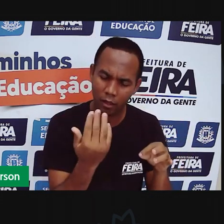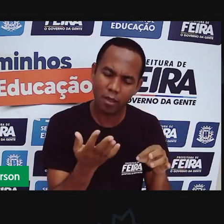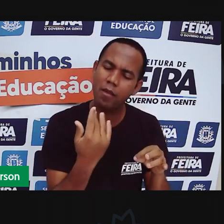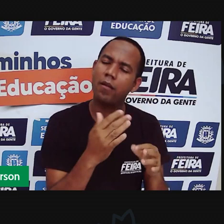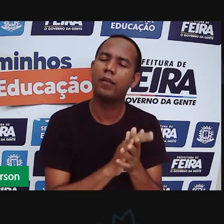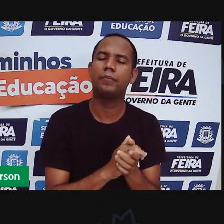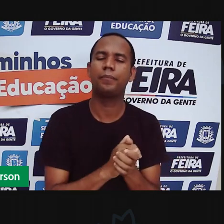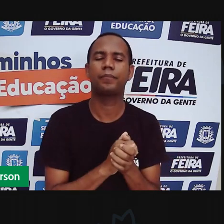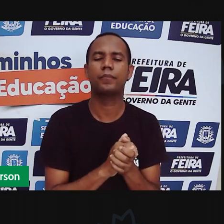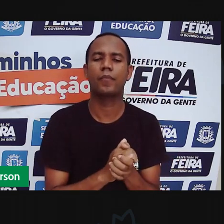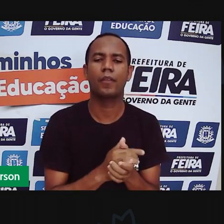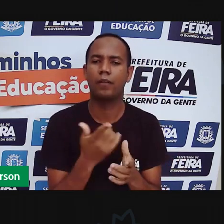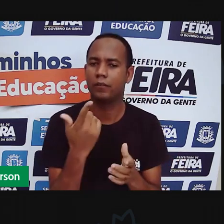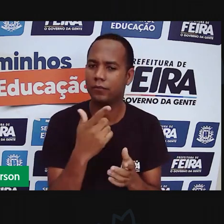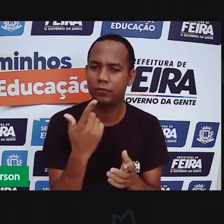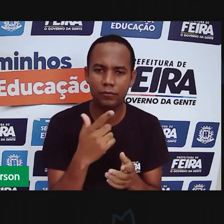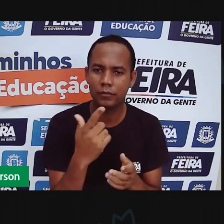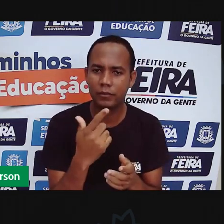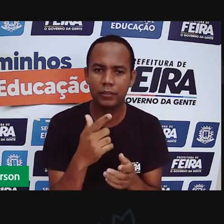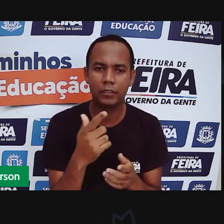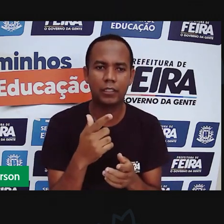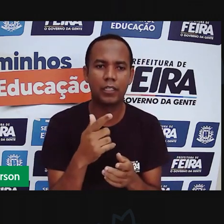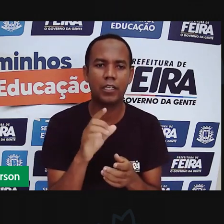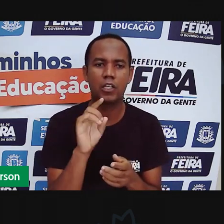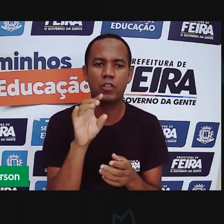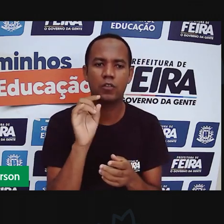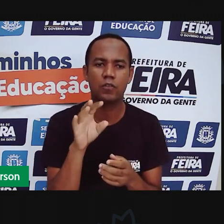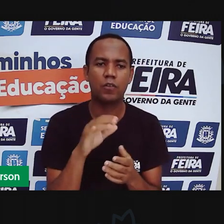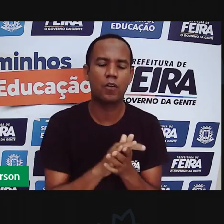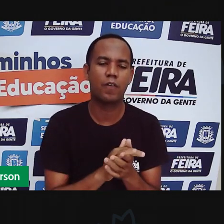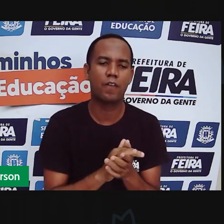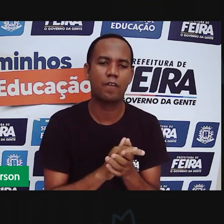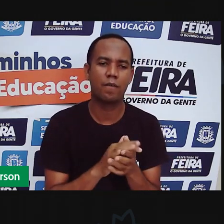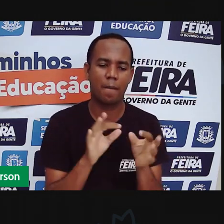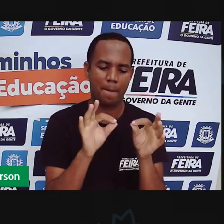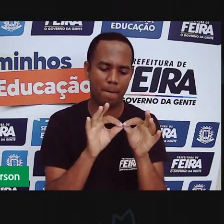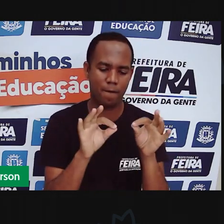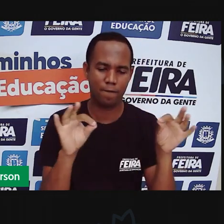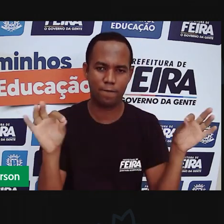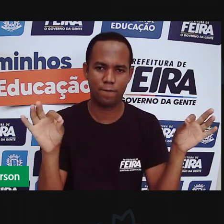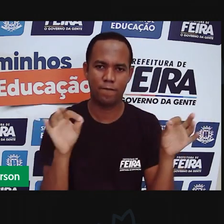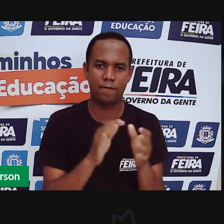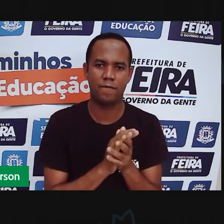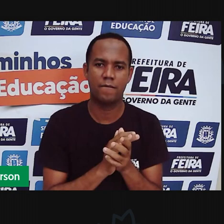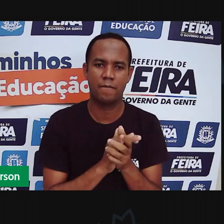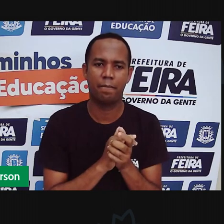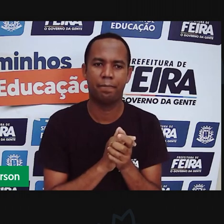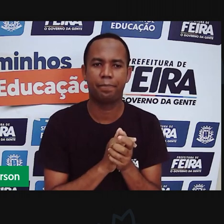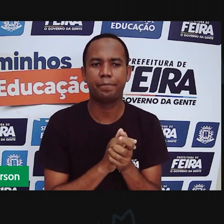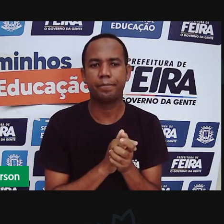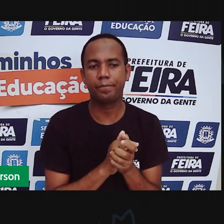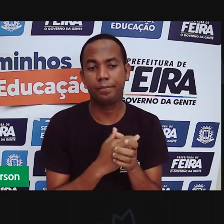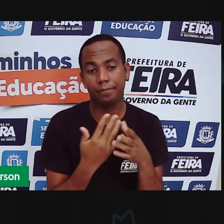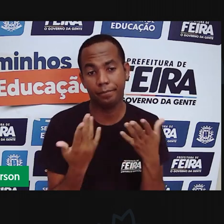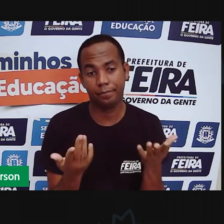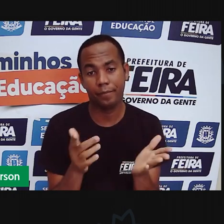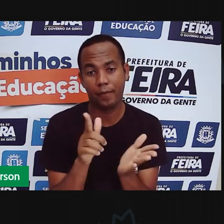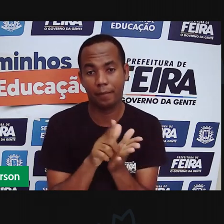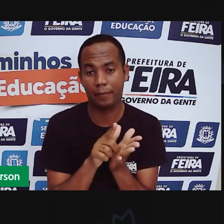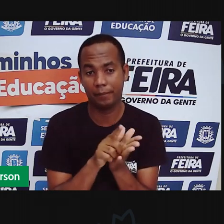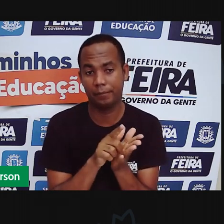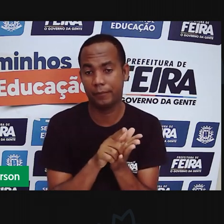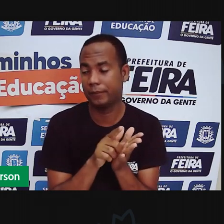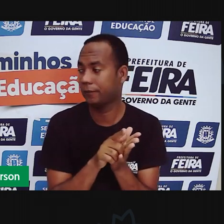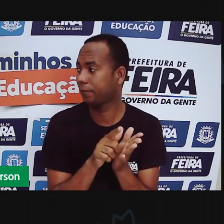Vamos aí. Se você não tiver, também, tiver fita em casa. Pode usar fita. Bom, usar papel, né?